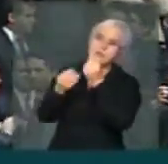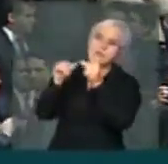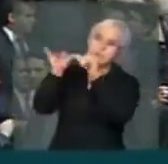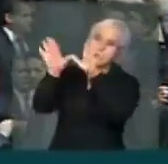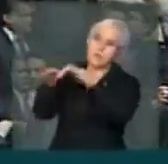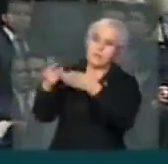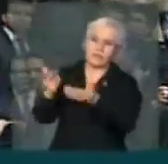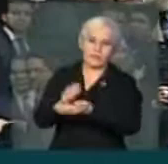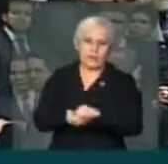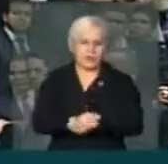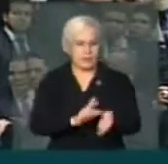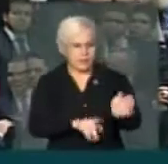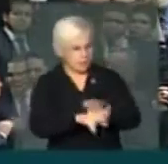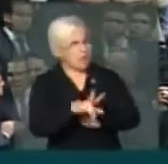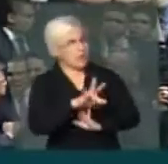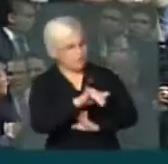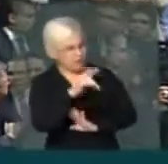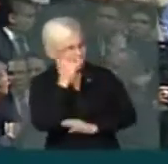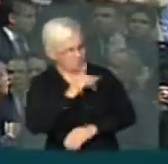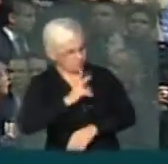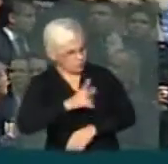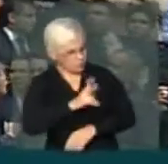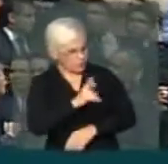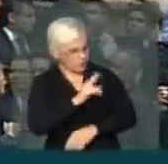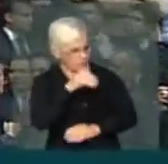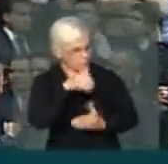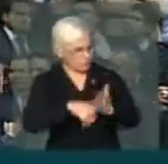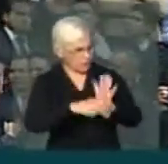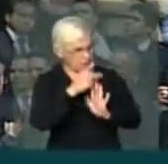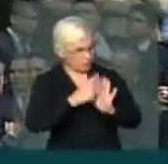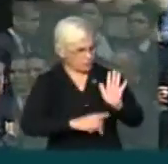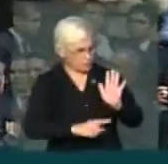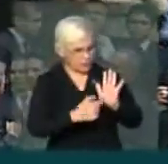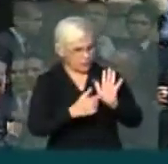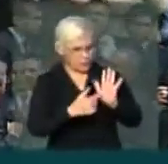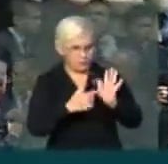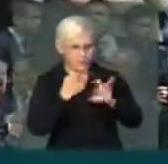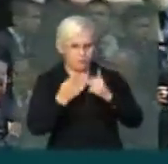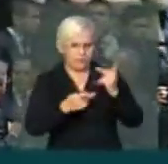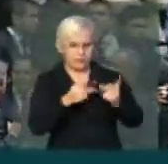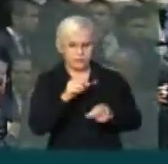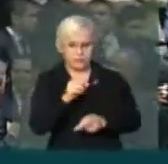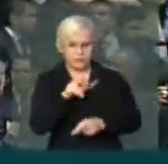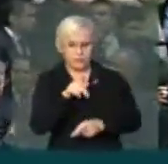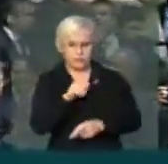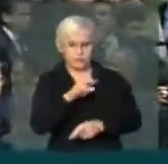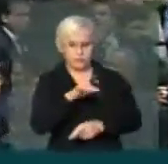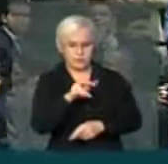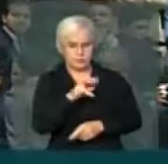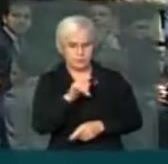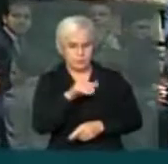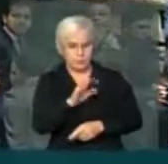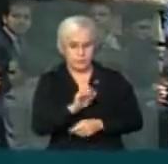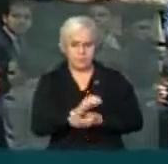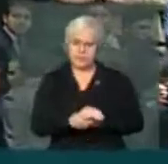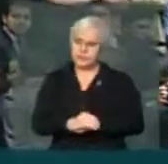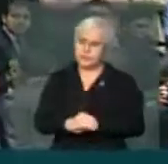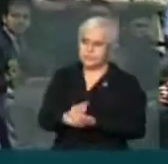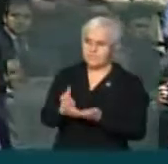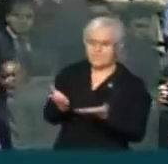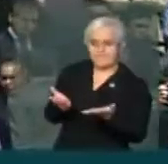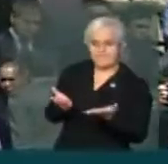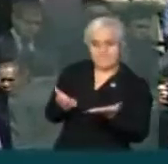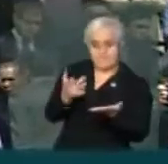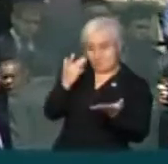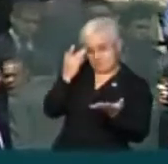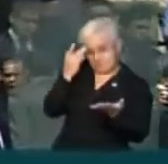ter clima ainda, depois de tudo isso, para votar o projeto do Executivo que trata da meta do superávit? Clima pior do que o que estava, não teremos, né? Só pode